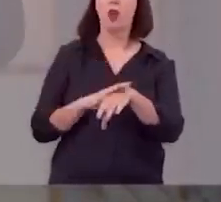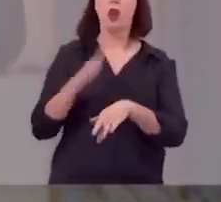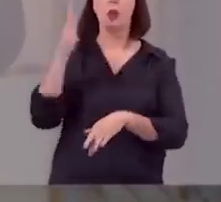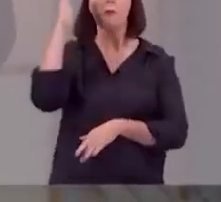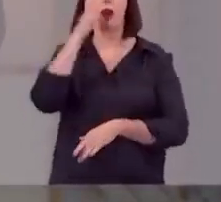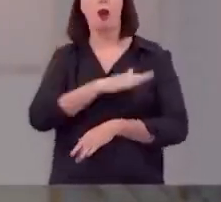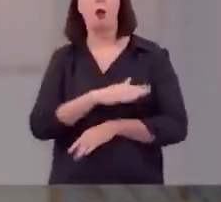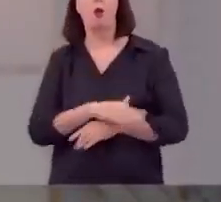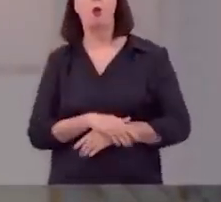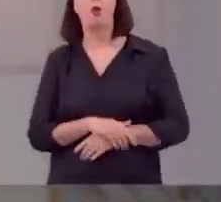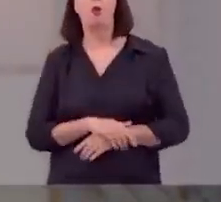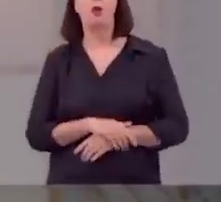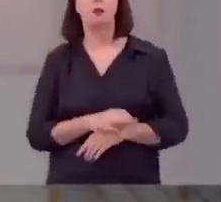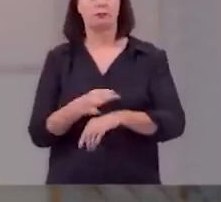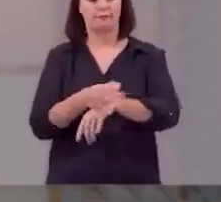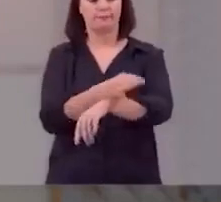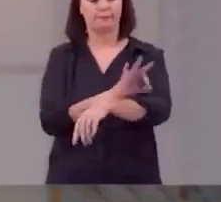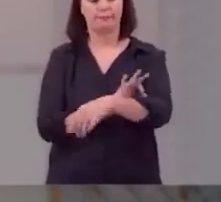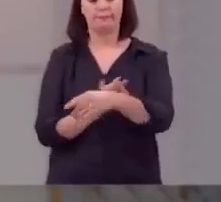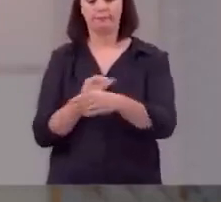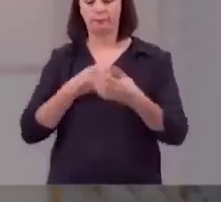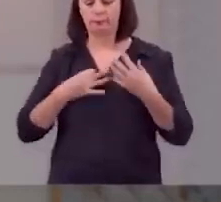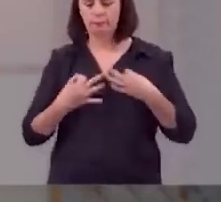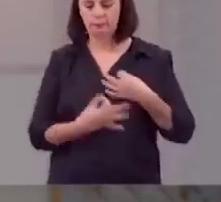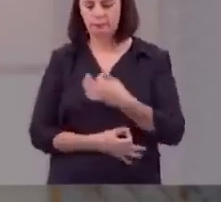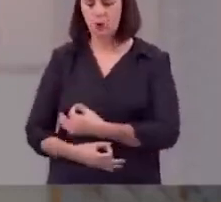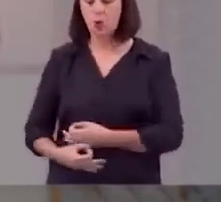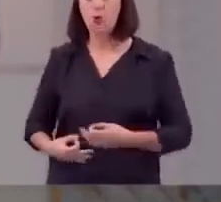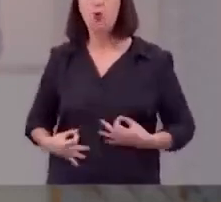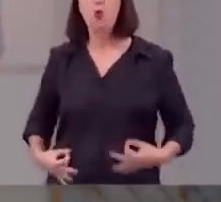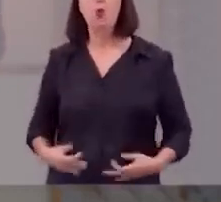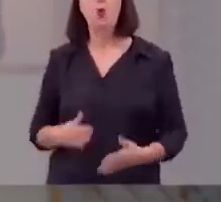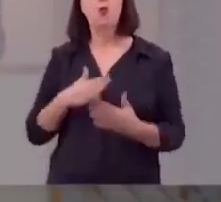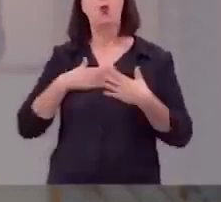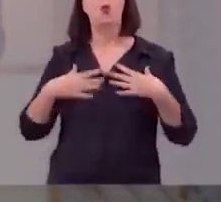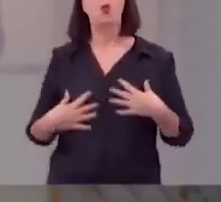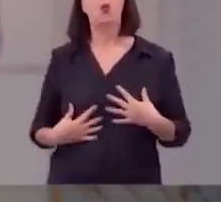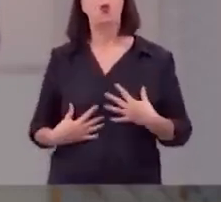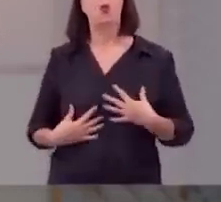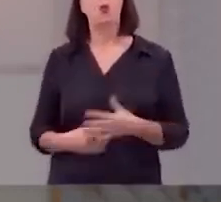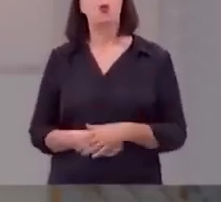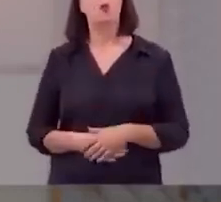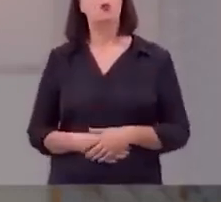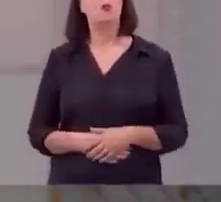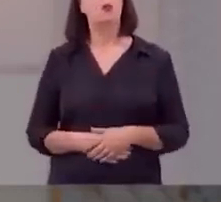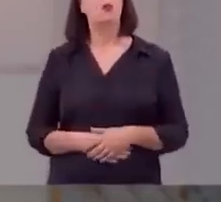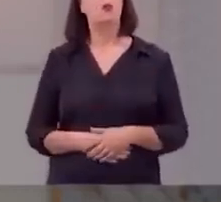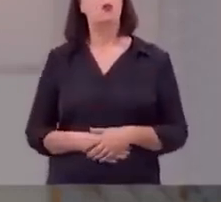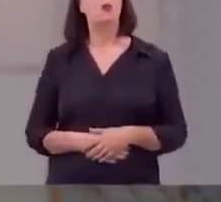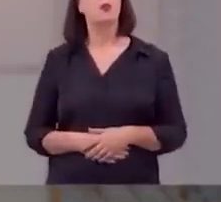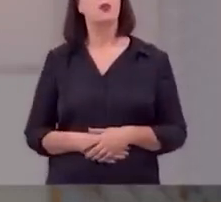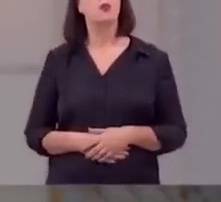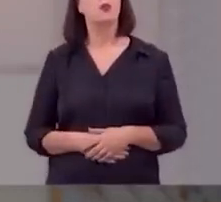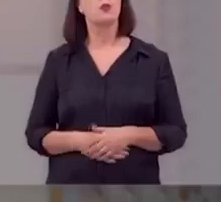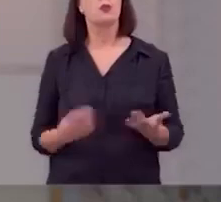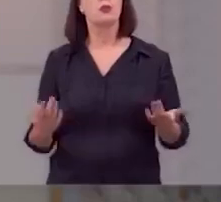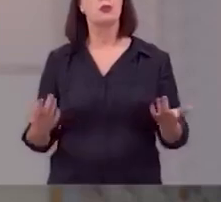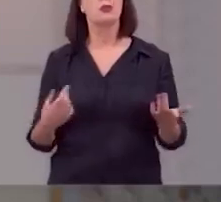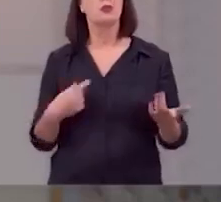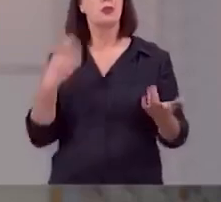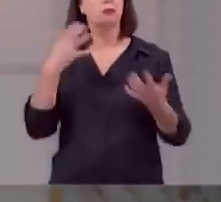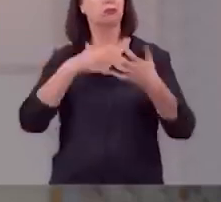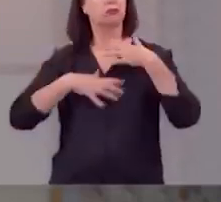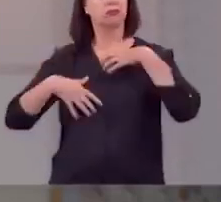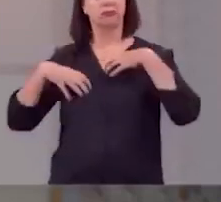que abriu feridas em todo o seu corpo da cabeça aos pés no auge do seu